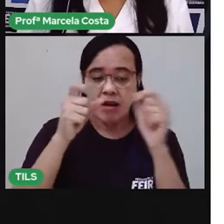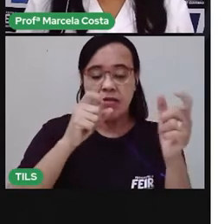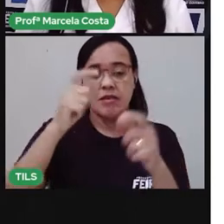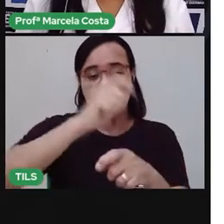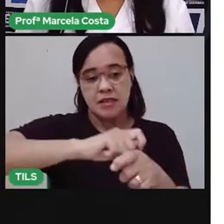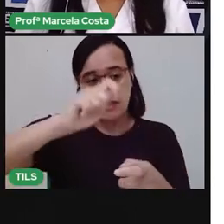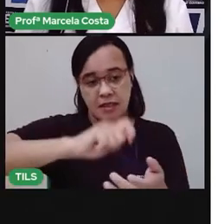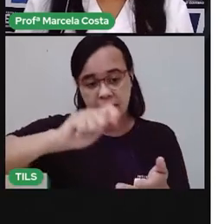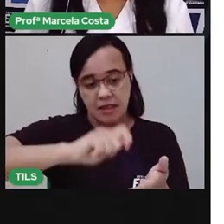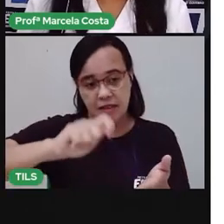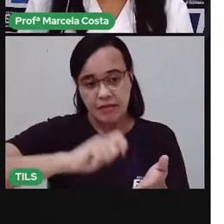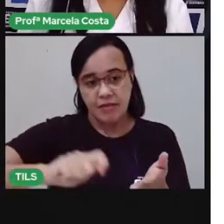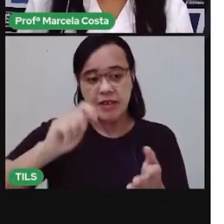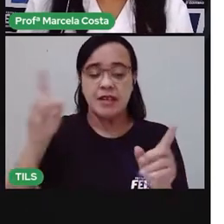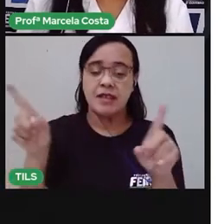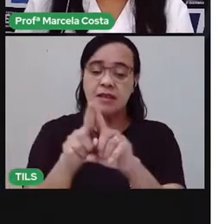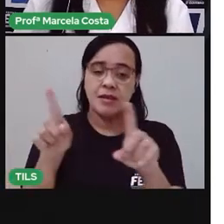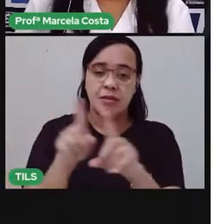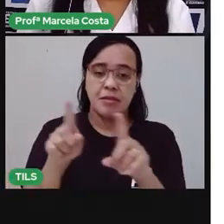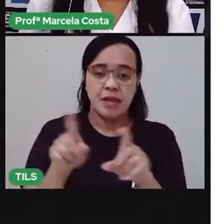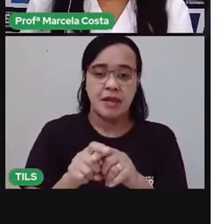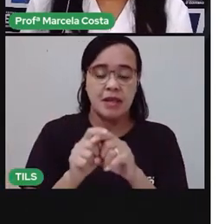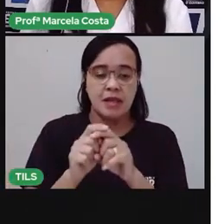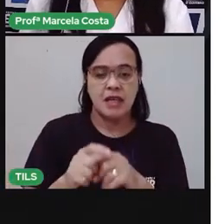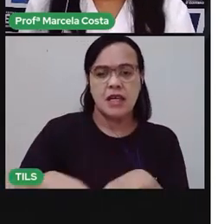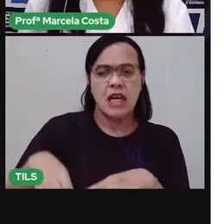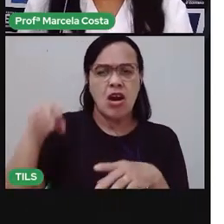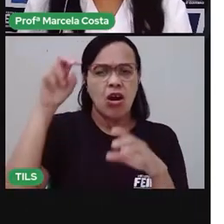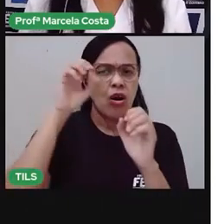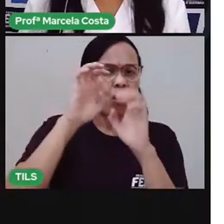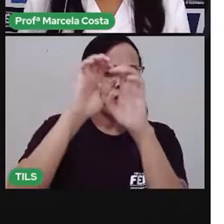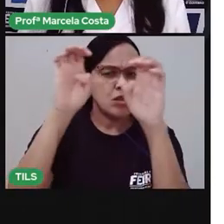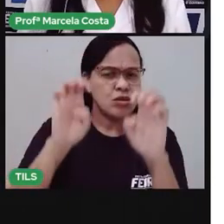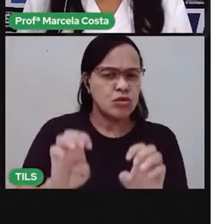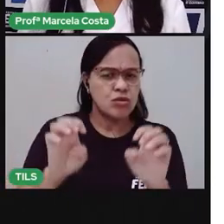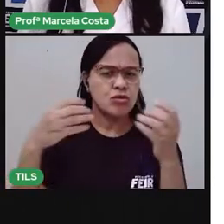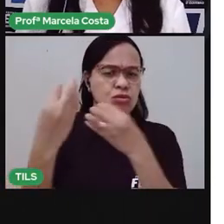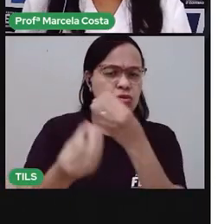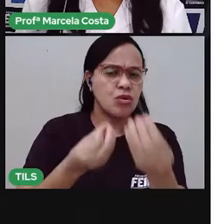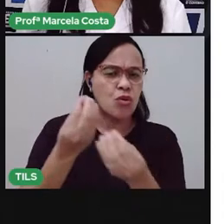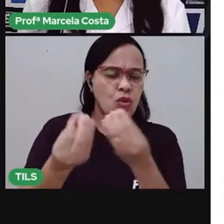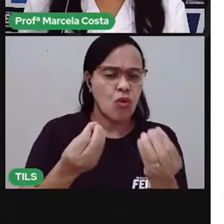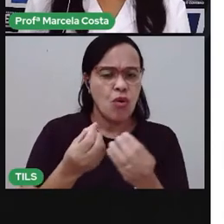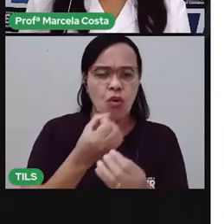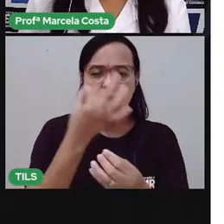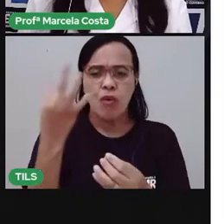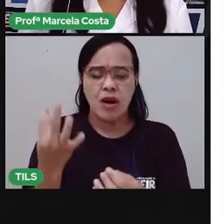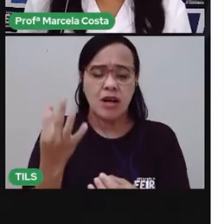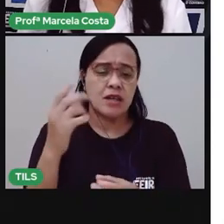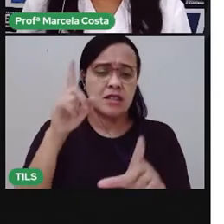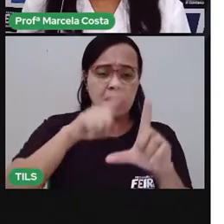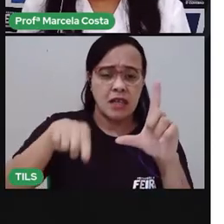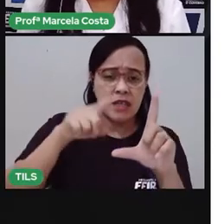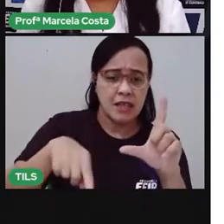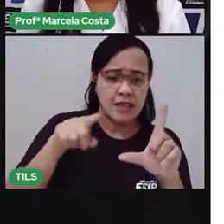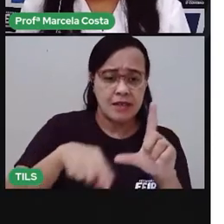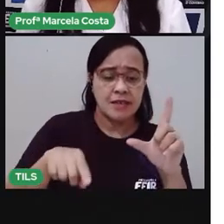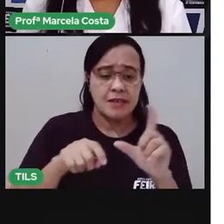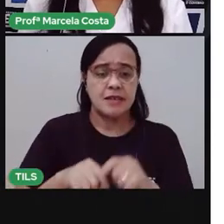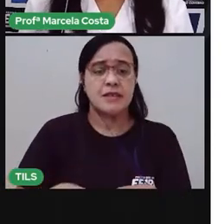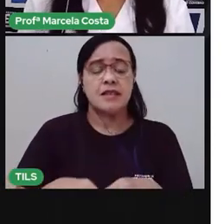ter reconhecido a estrutura das palavras, quantidade de letras, quantidade de